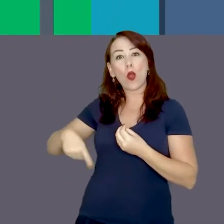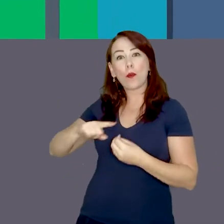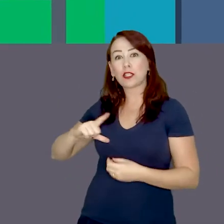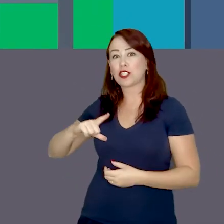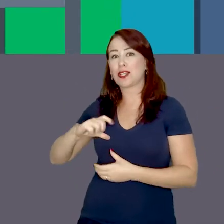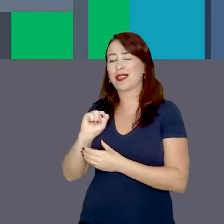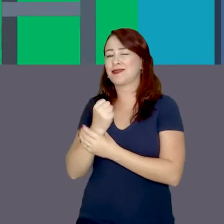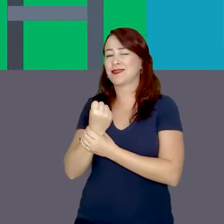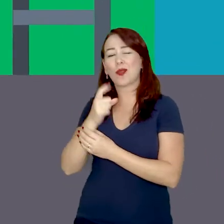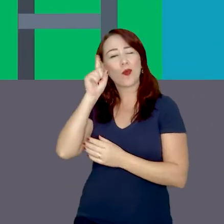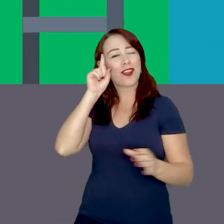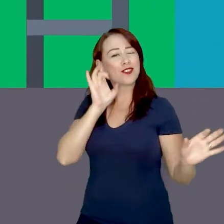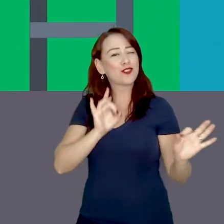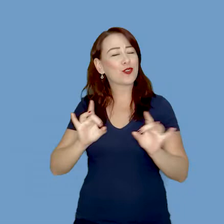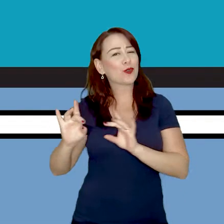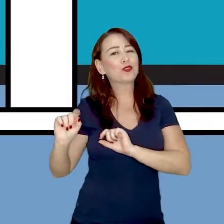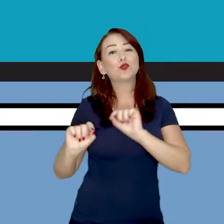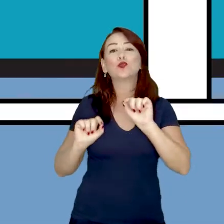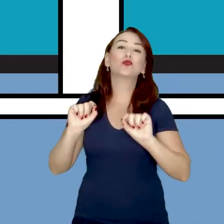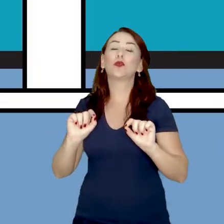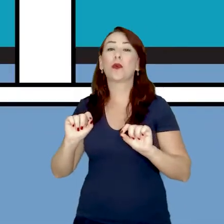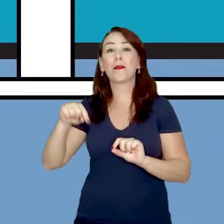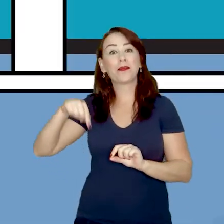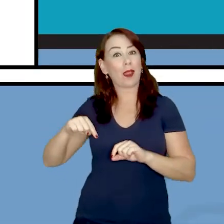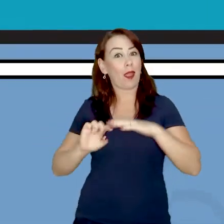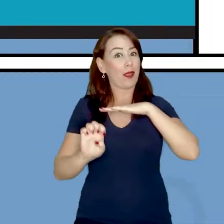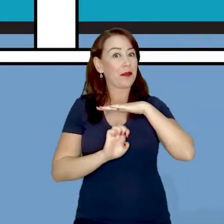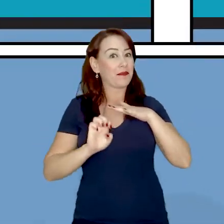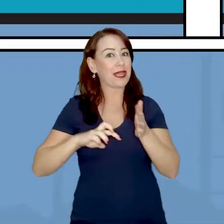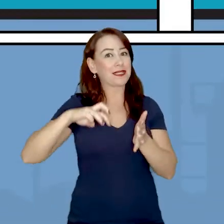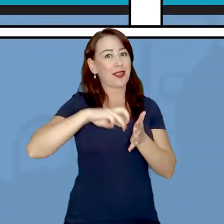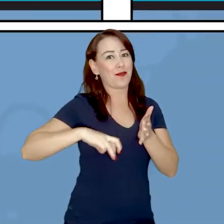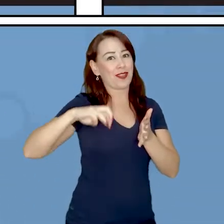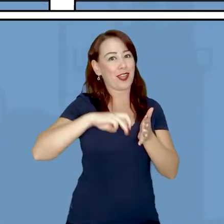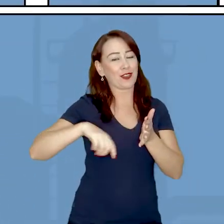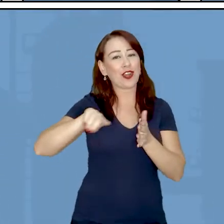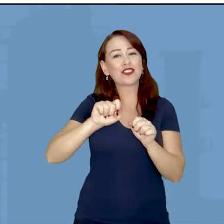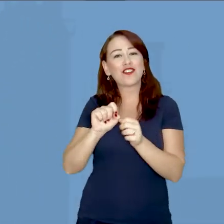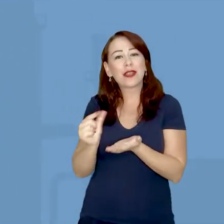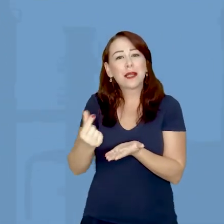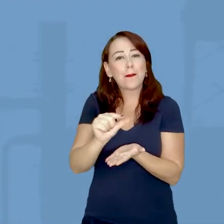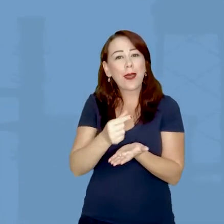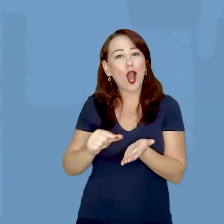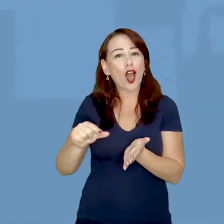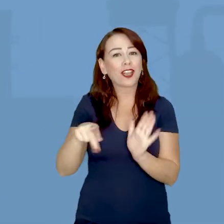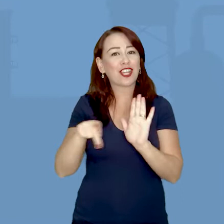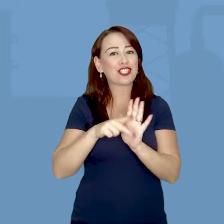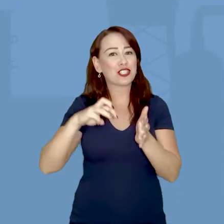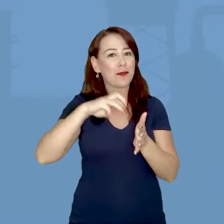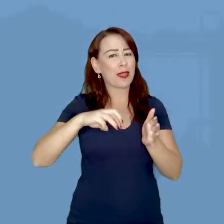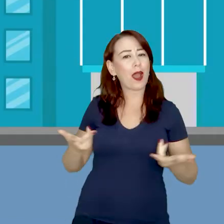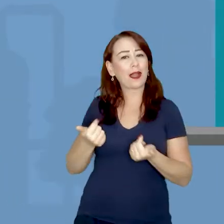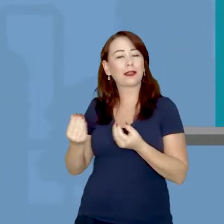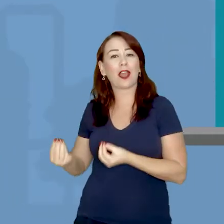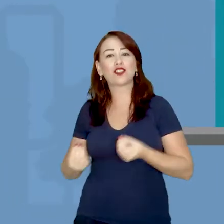segurança está presente em nosso dia a dia. Somos uma empresa mineradora, produtora de finos e pelotas de minério de